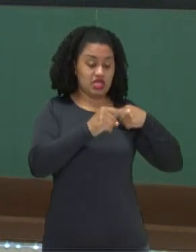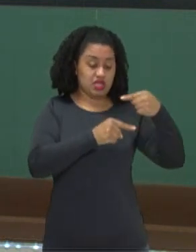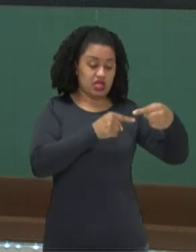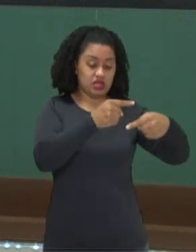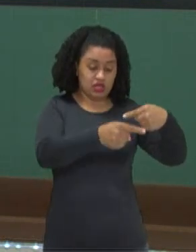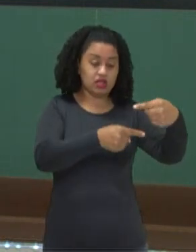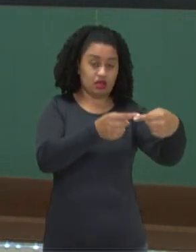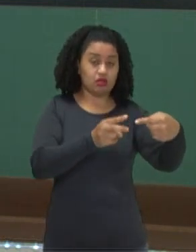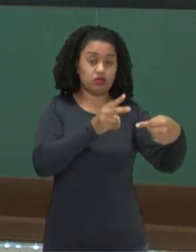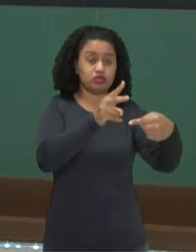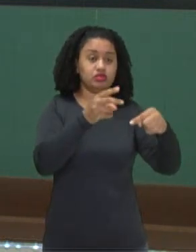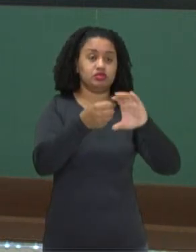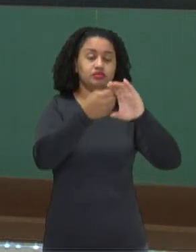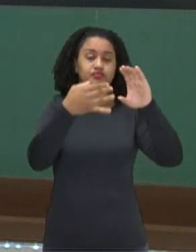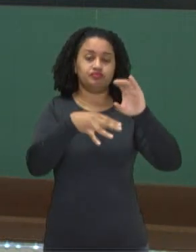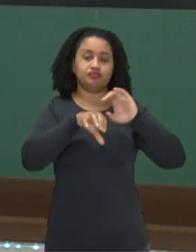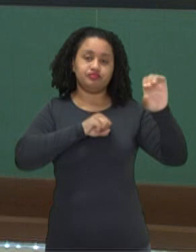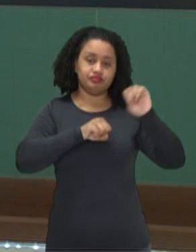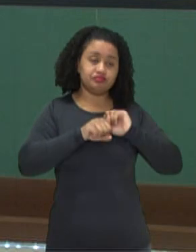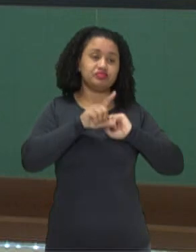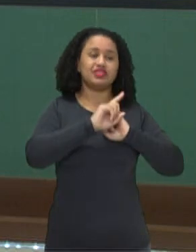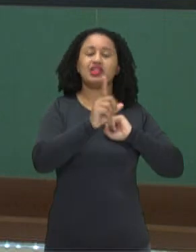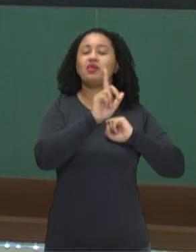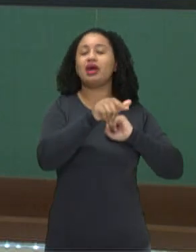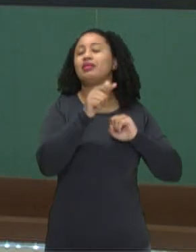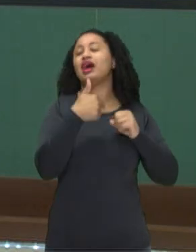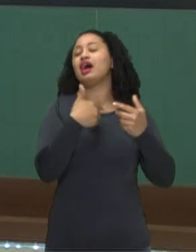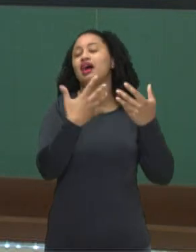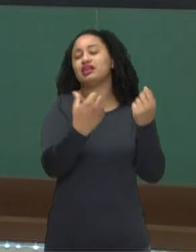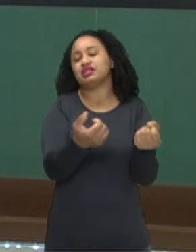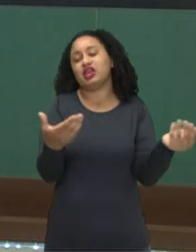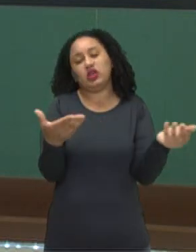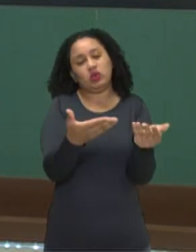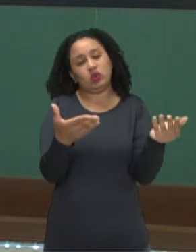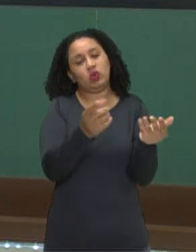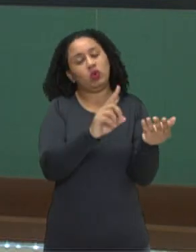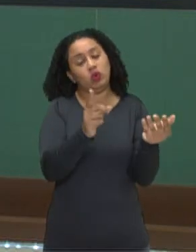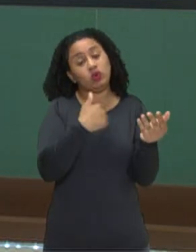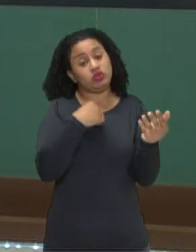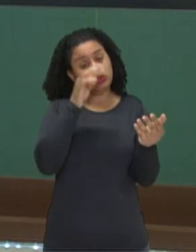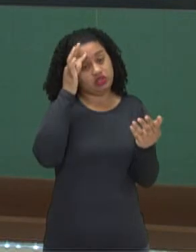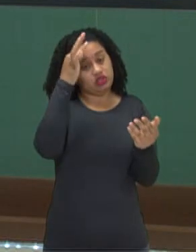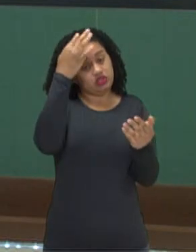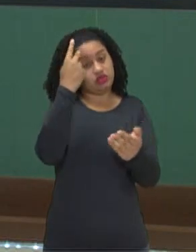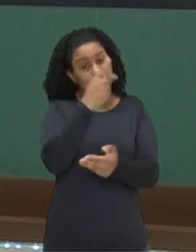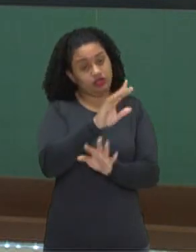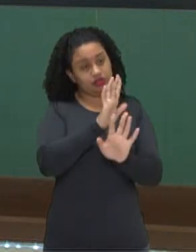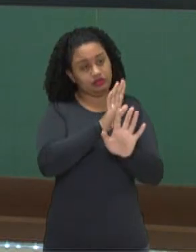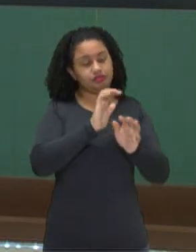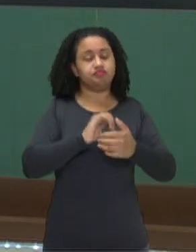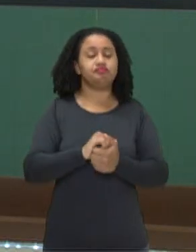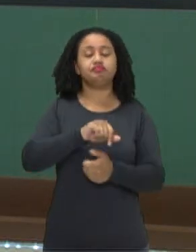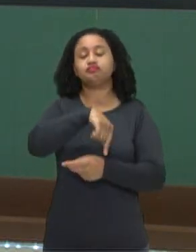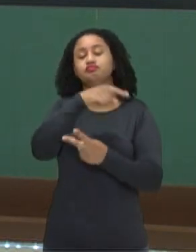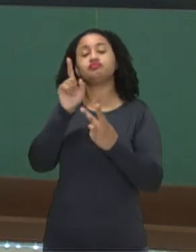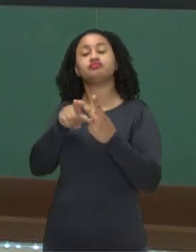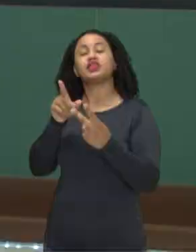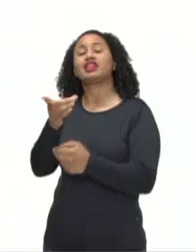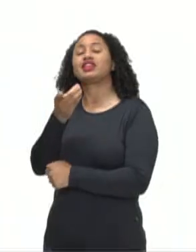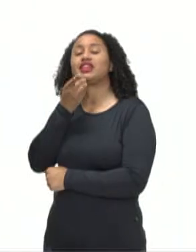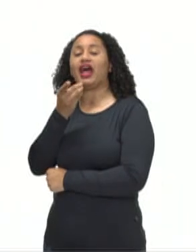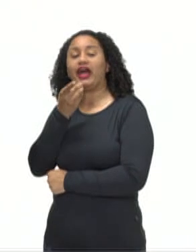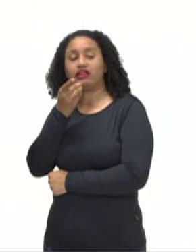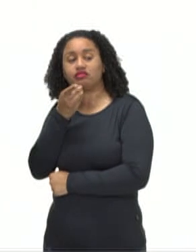adiante. Esse é um ponto que já não é mais aceito atualmente na sua teoria. E quanto ao Darwin?